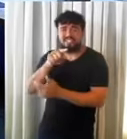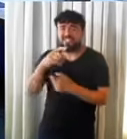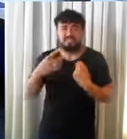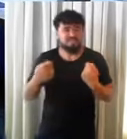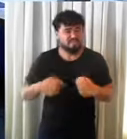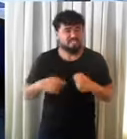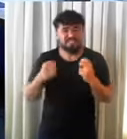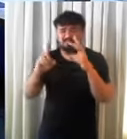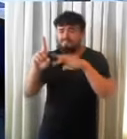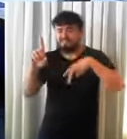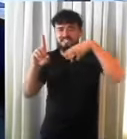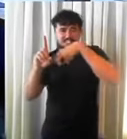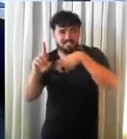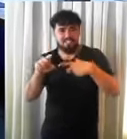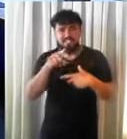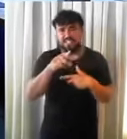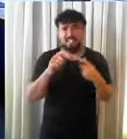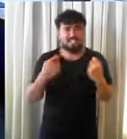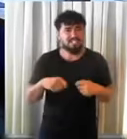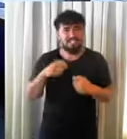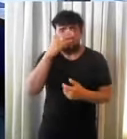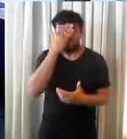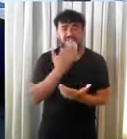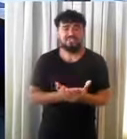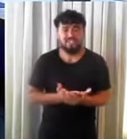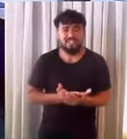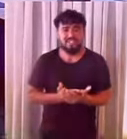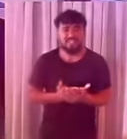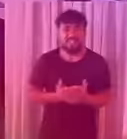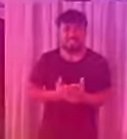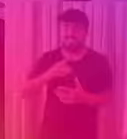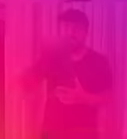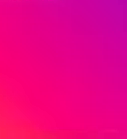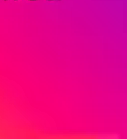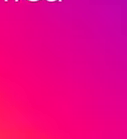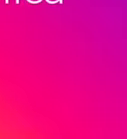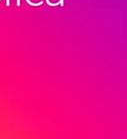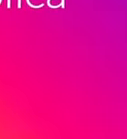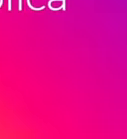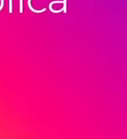prostre Basta que você confie, porque Ele está no comando